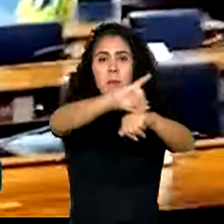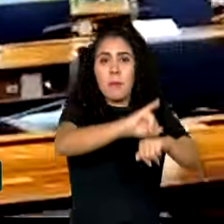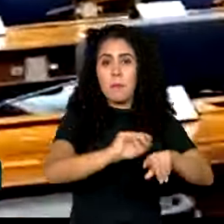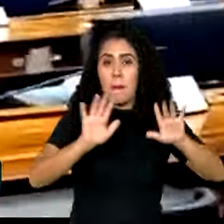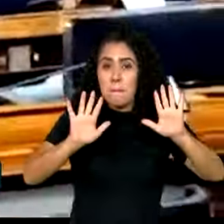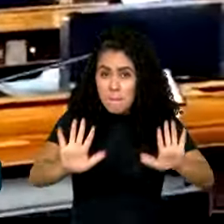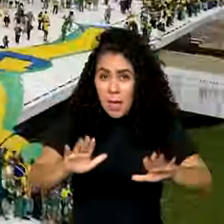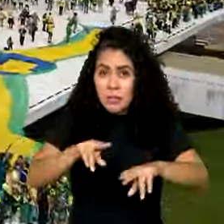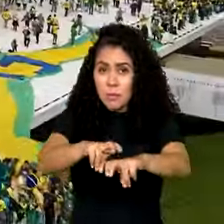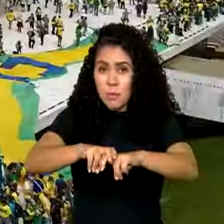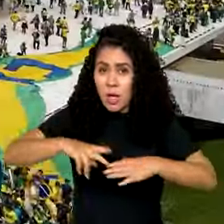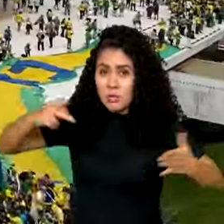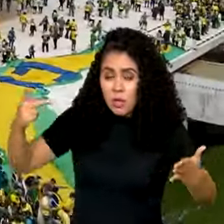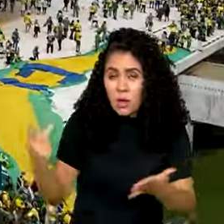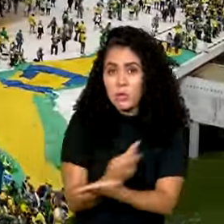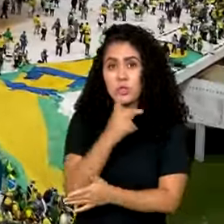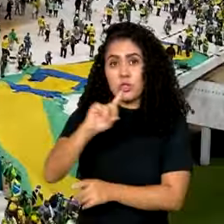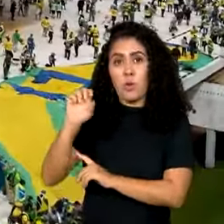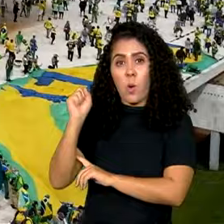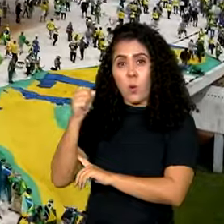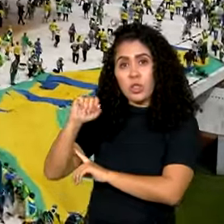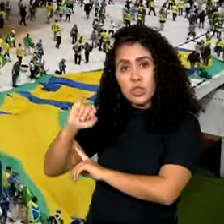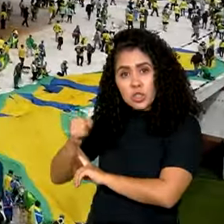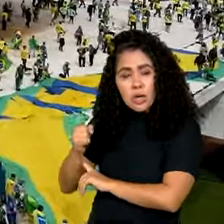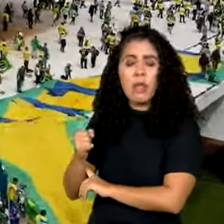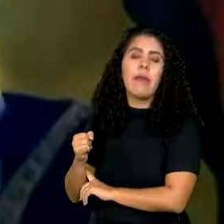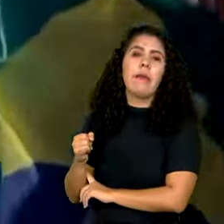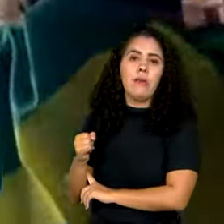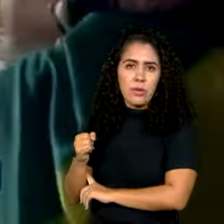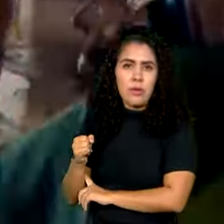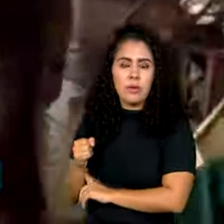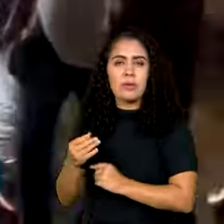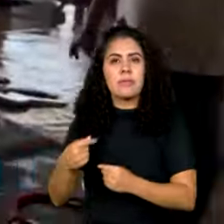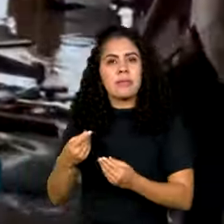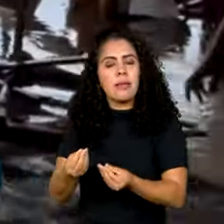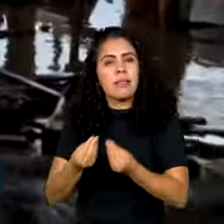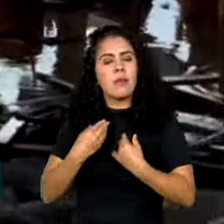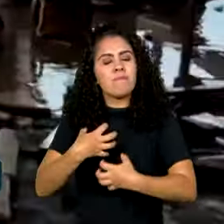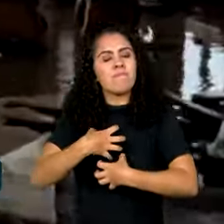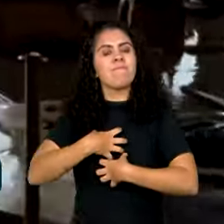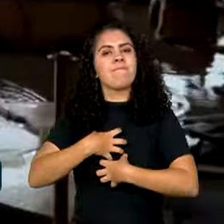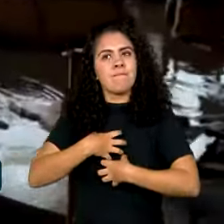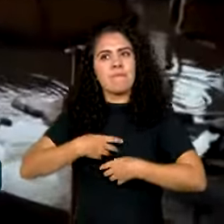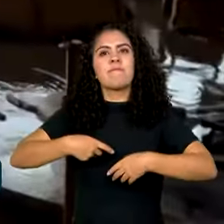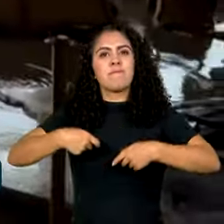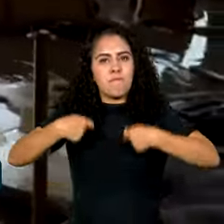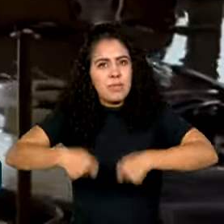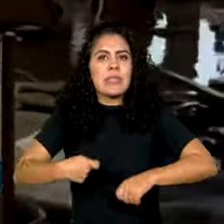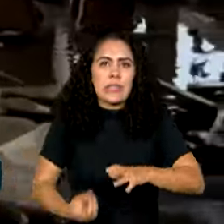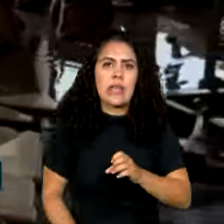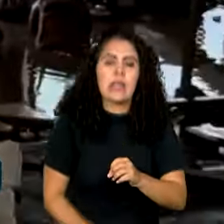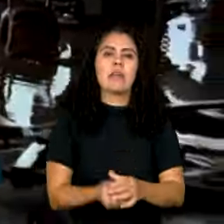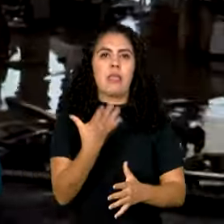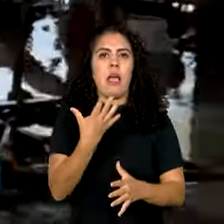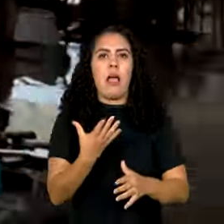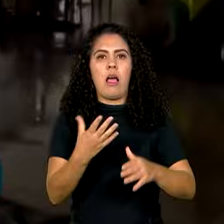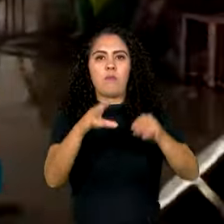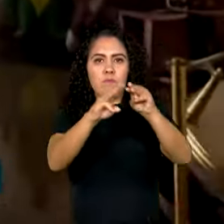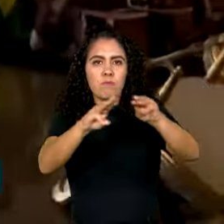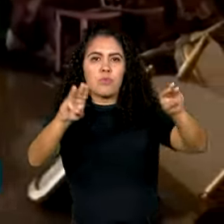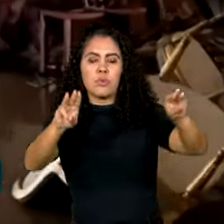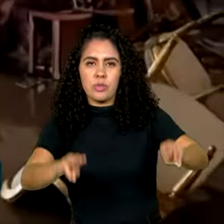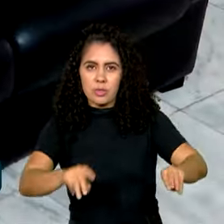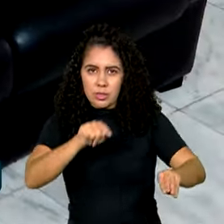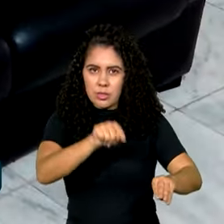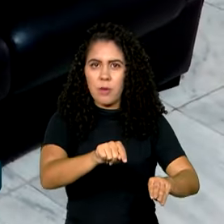de janeiro que nos deu a certeza da necessidade de a gente realizar esse